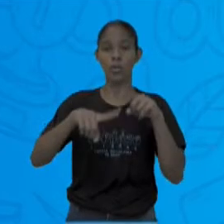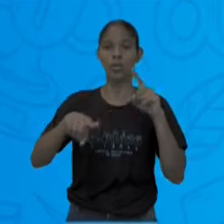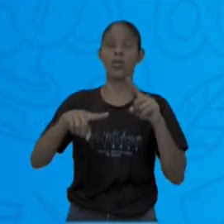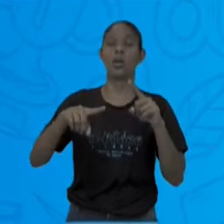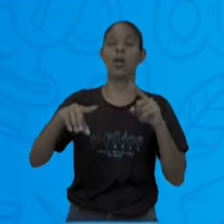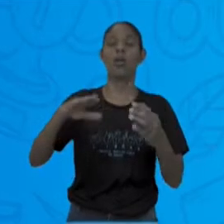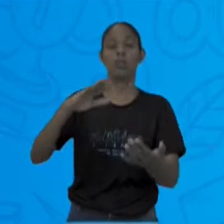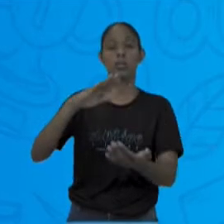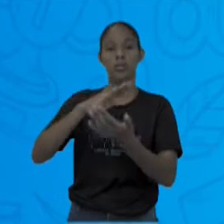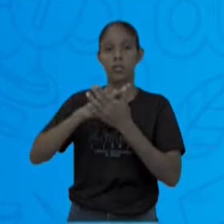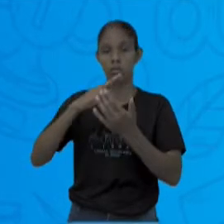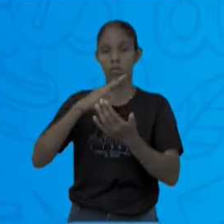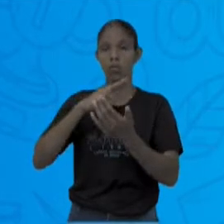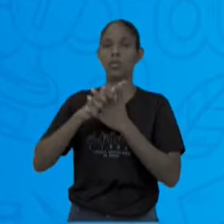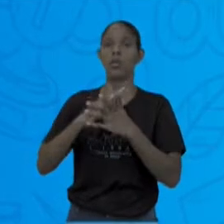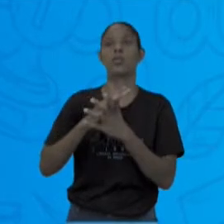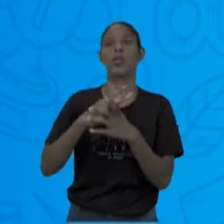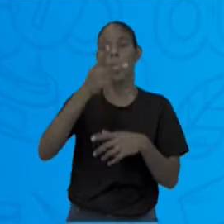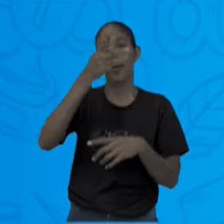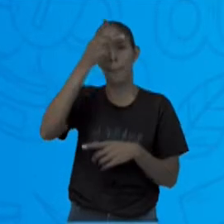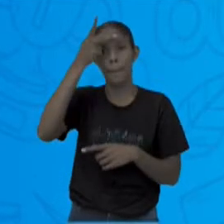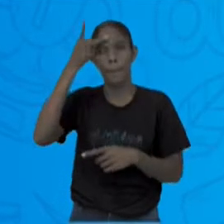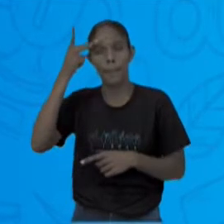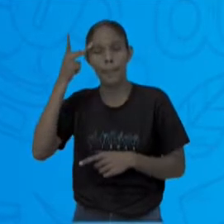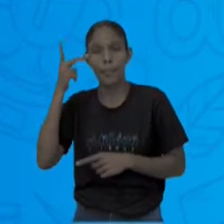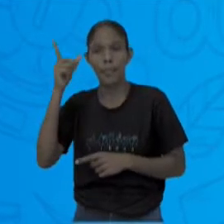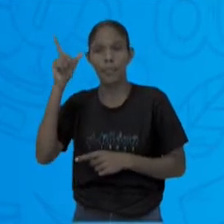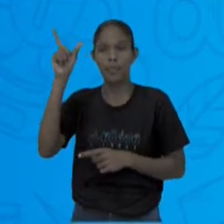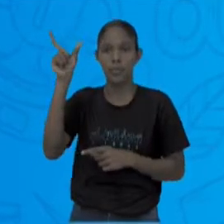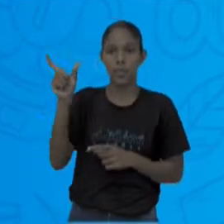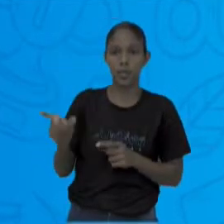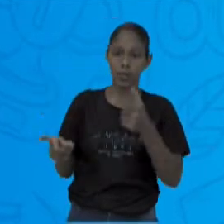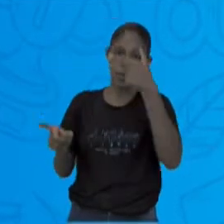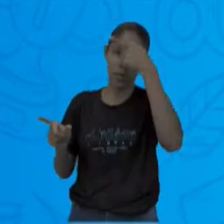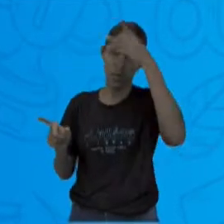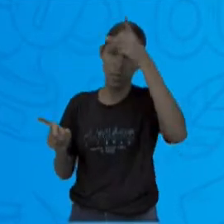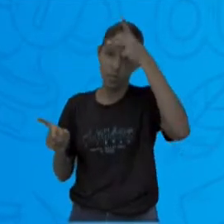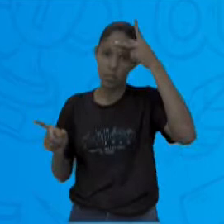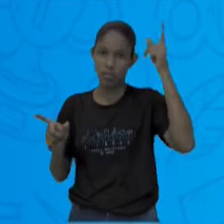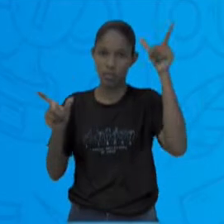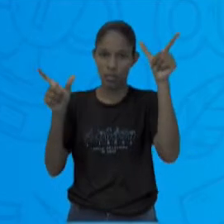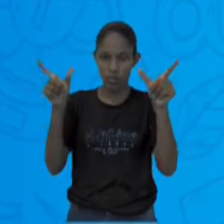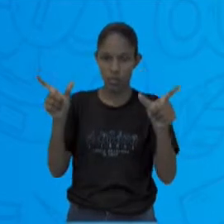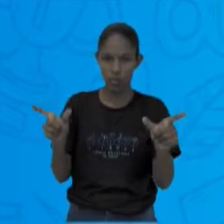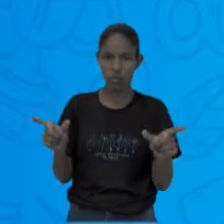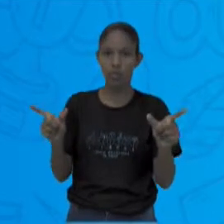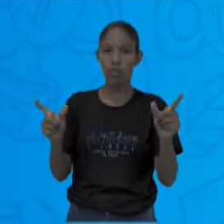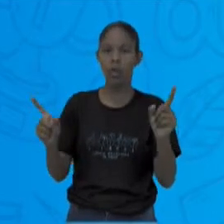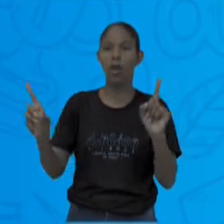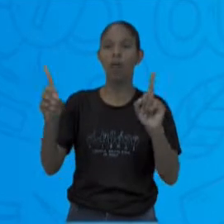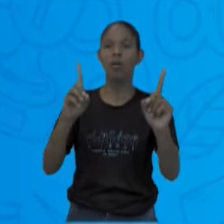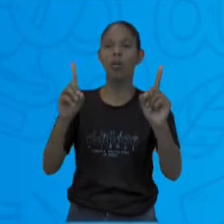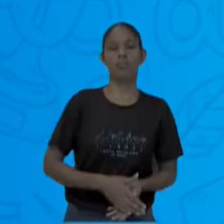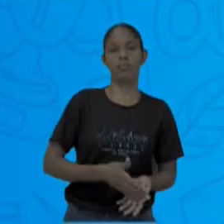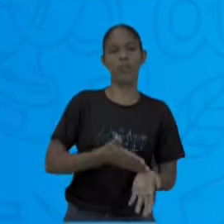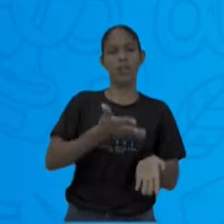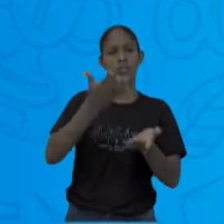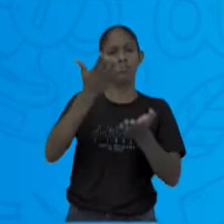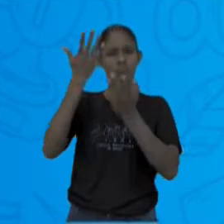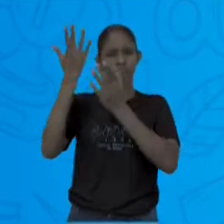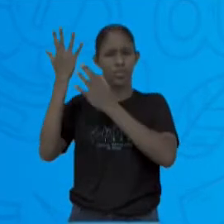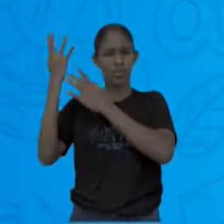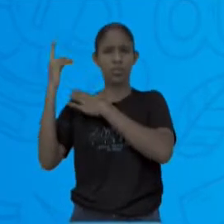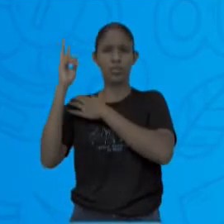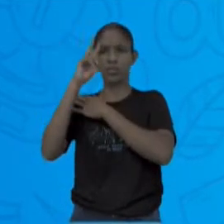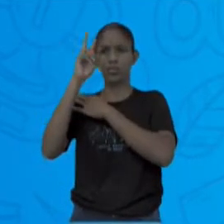comunicação entre pessoas, contribuindo com o processo de transmissão de informações. Ao longo